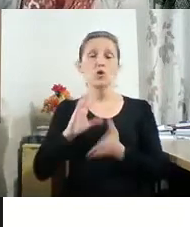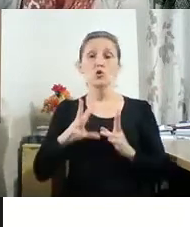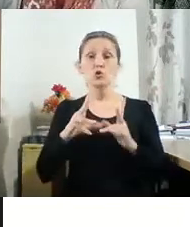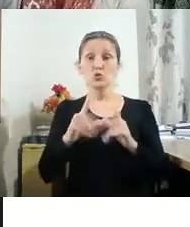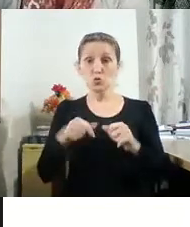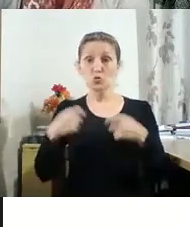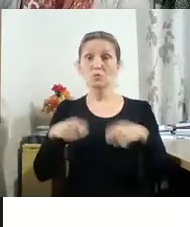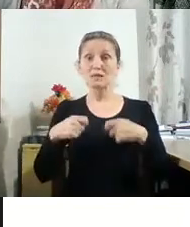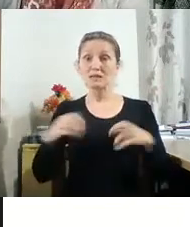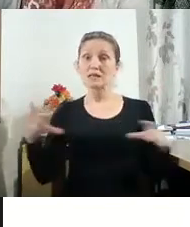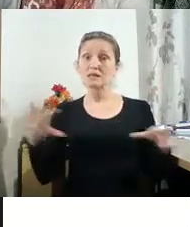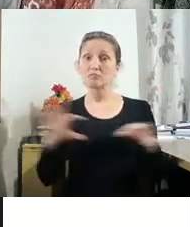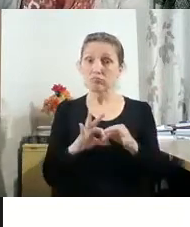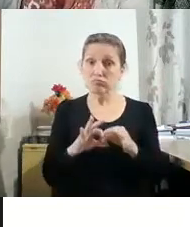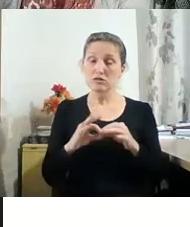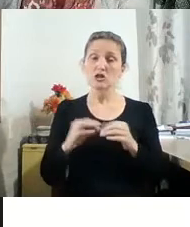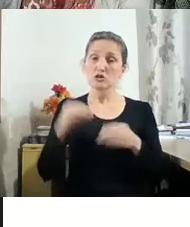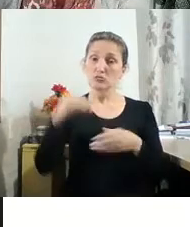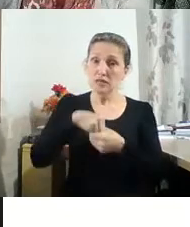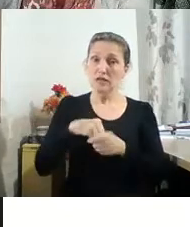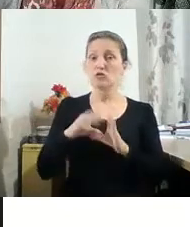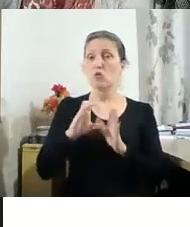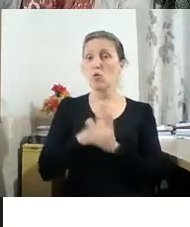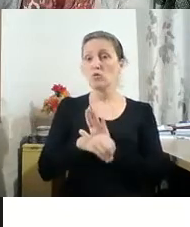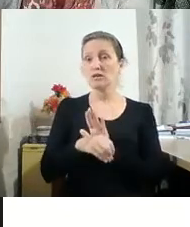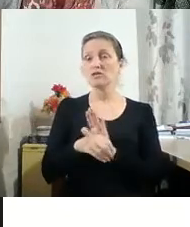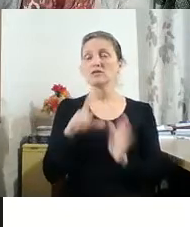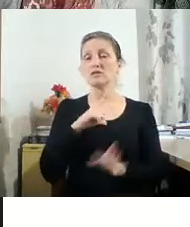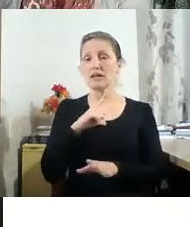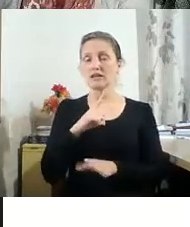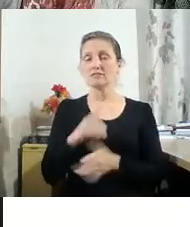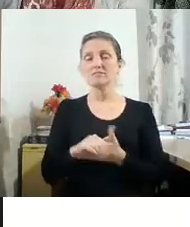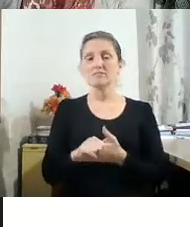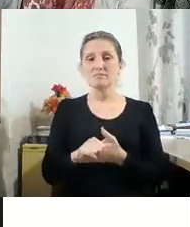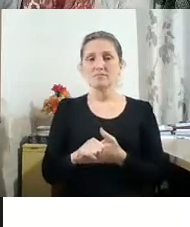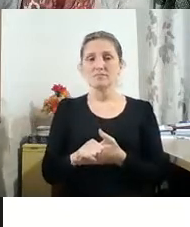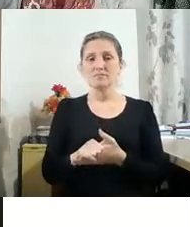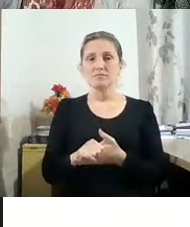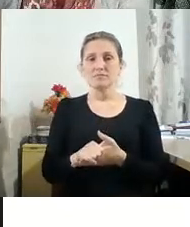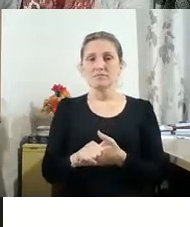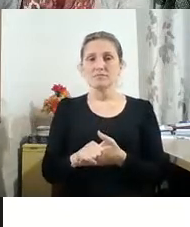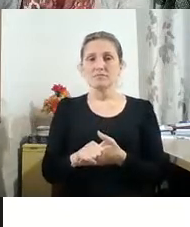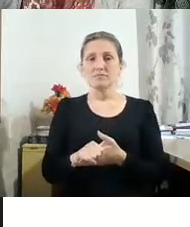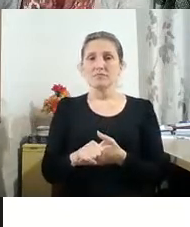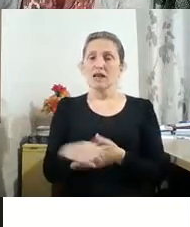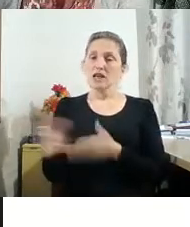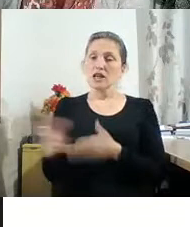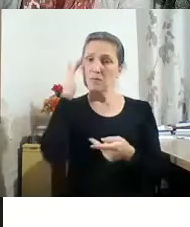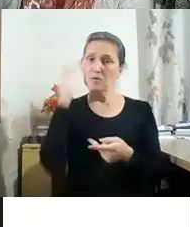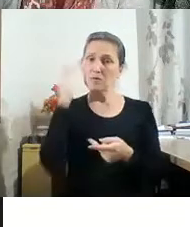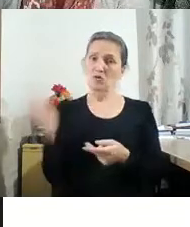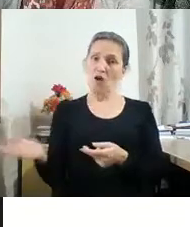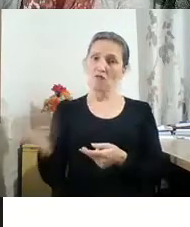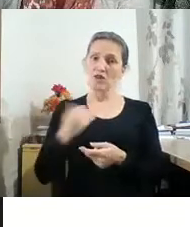de convidar o receptor para essa viagem pelo Fantástico.